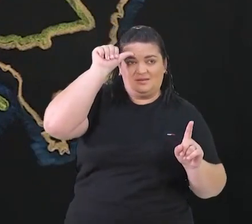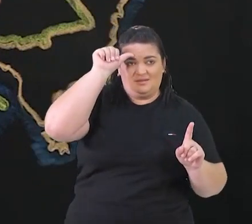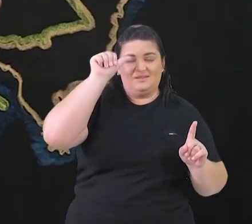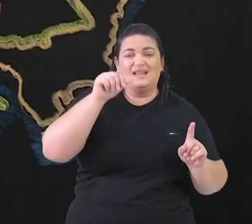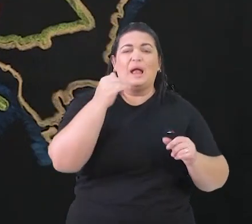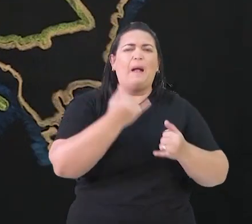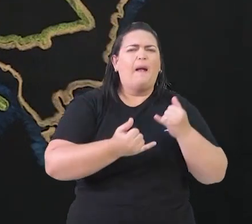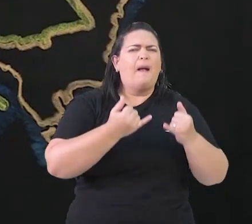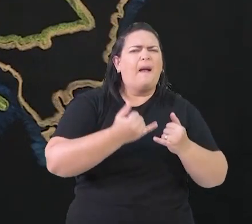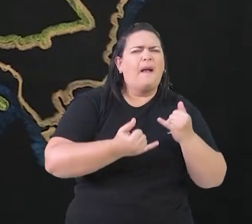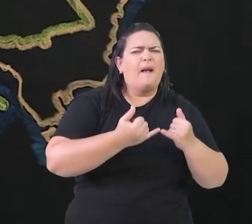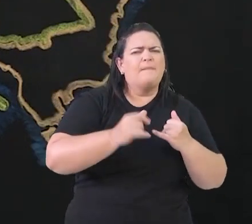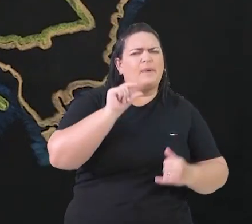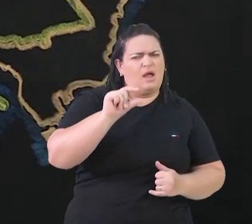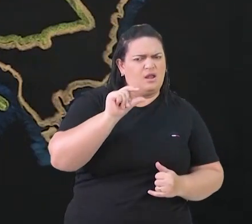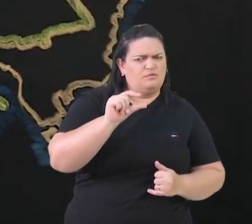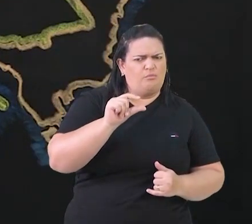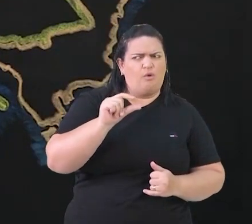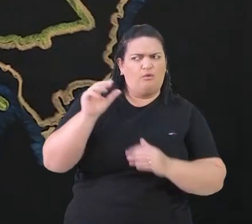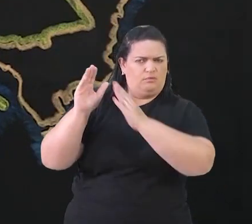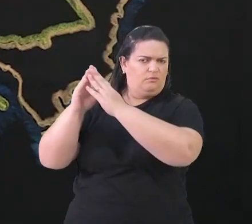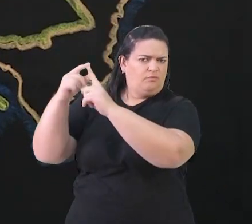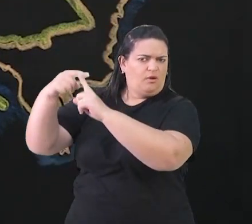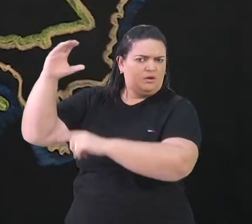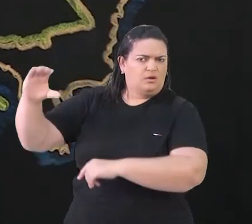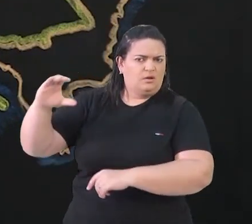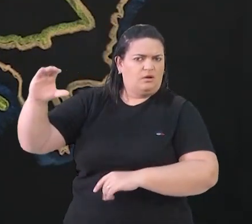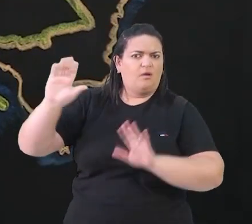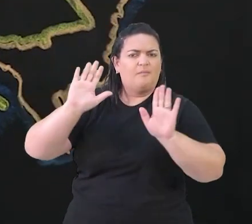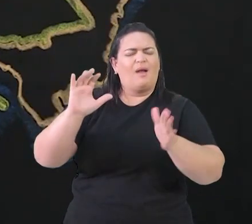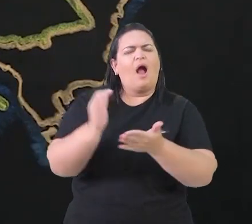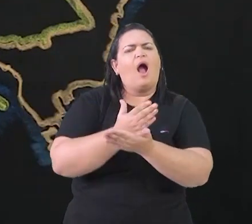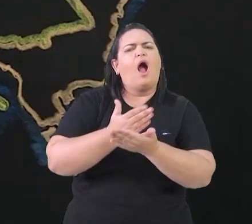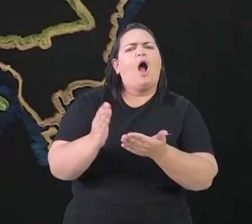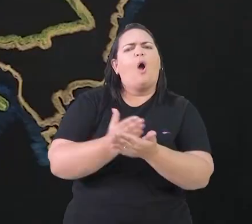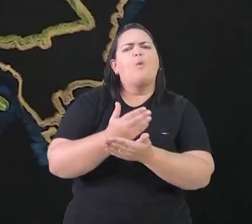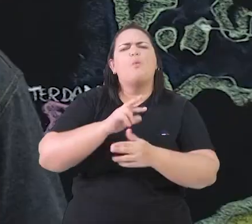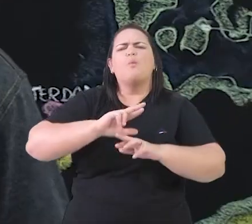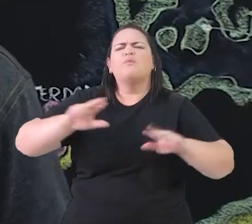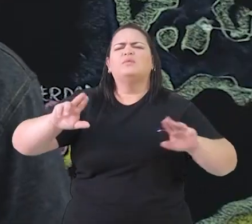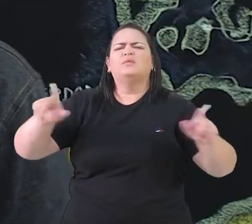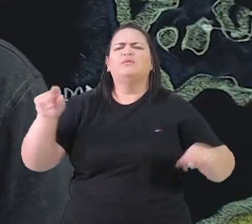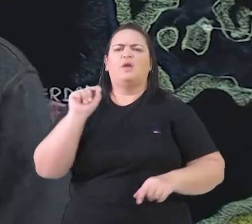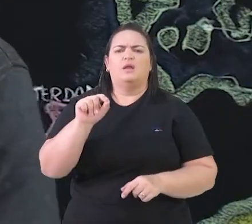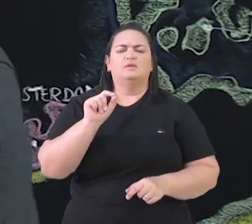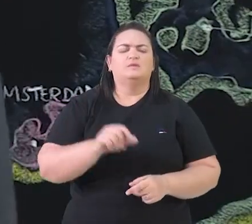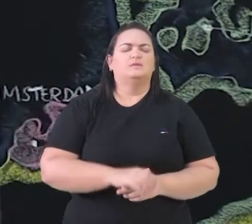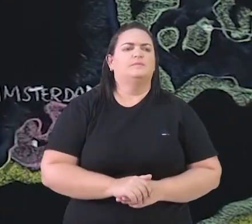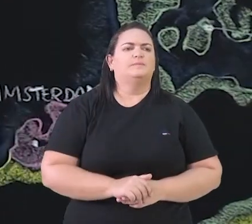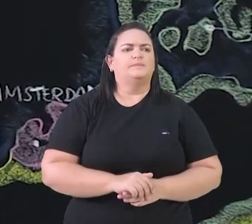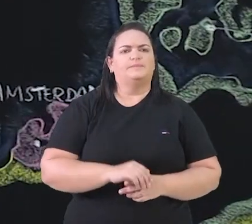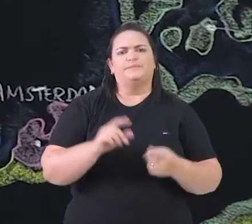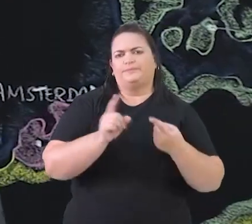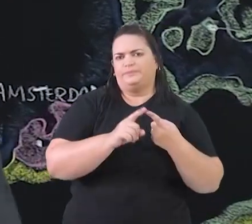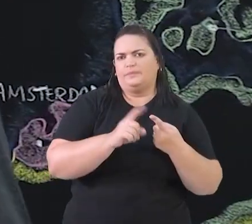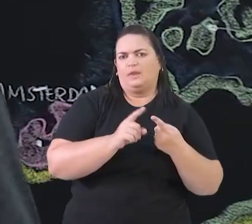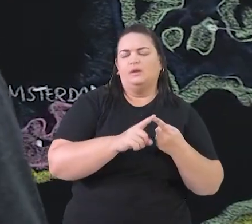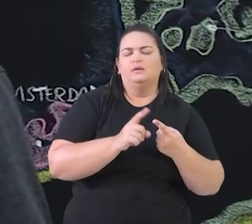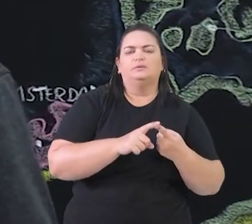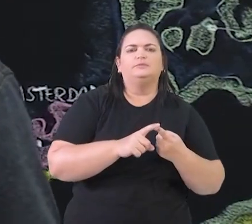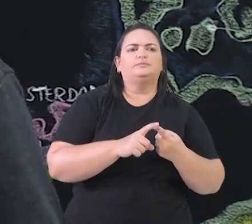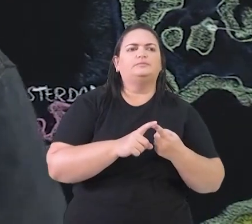ou seja, na organização, com a Igreja Católica, mas tem algumas diferenças importantes. Então, por exemplo, na Igreja Anglicana,